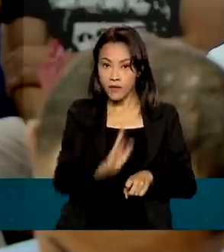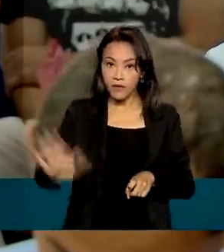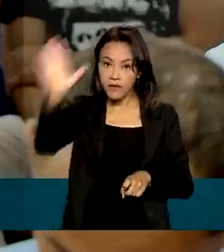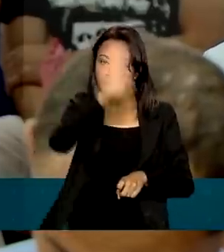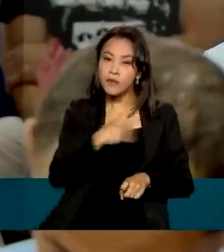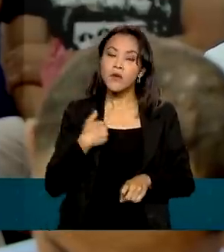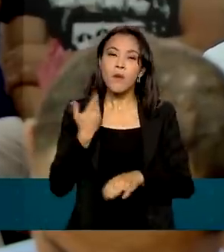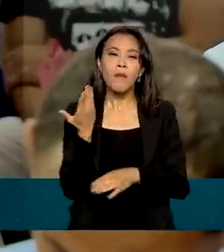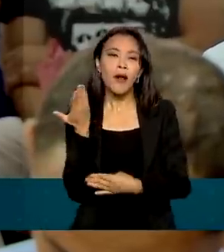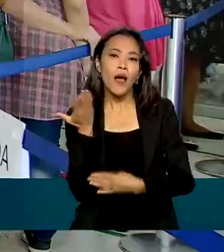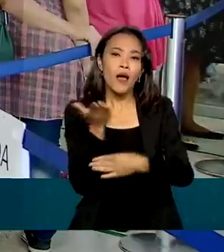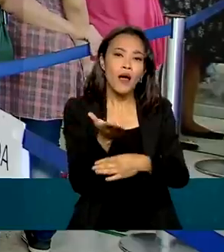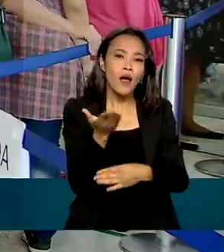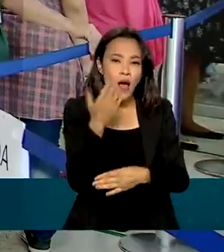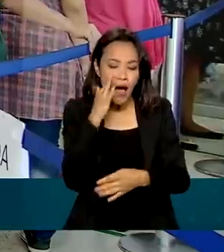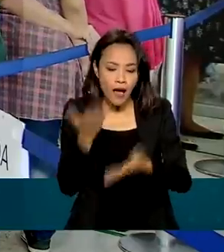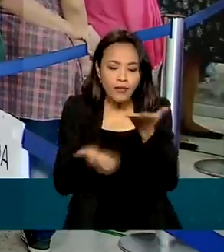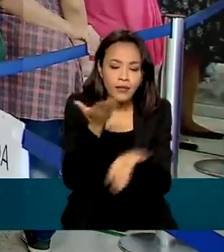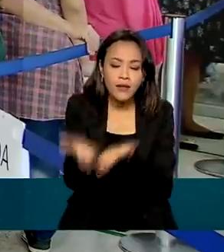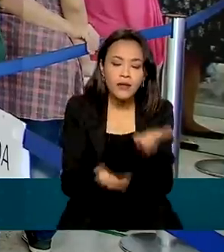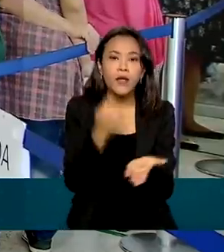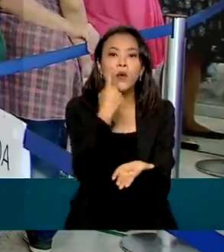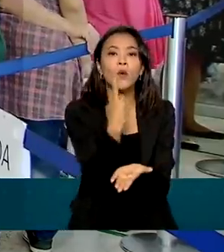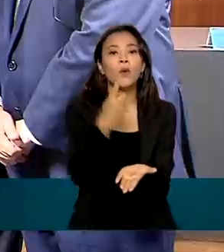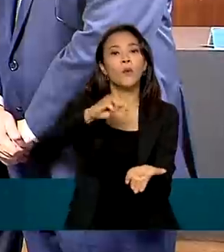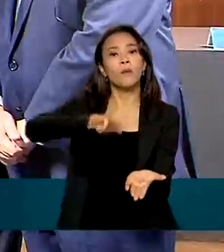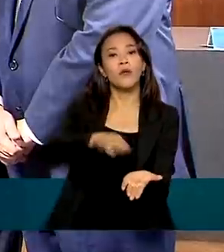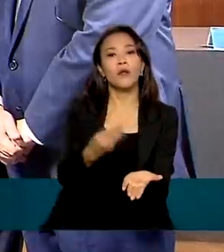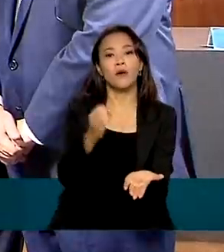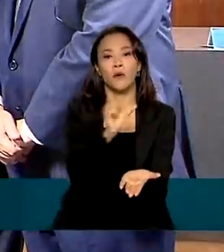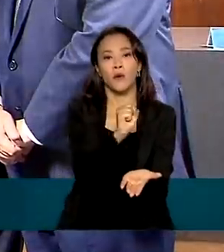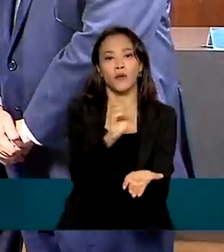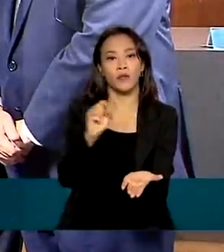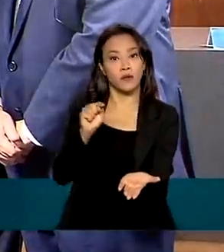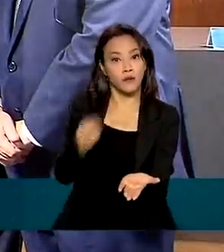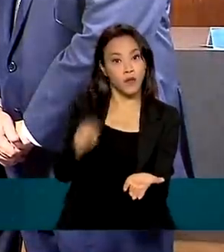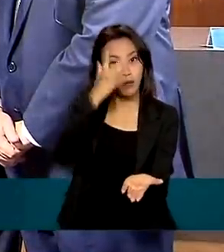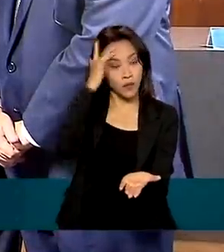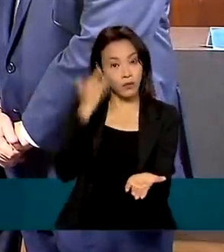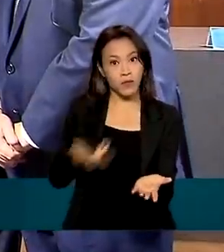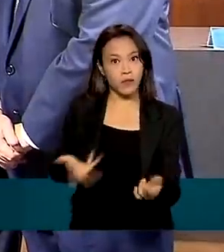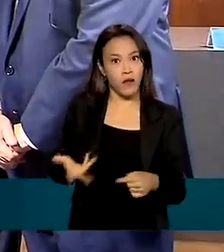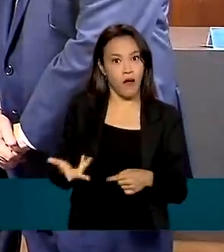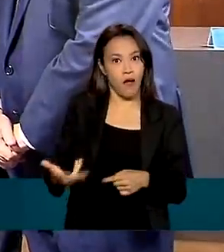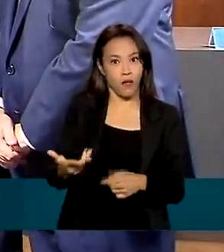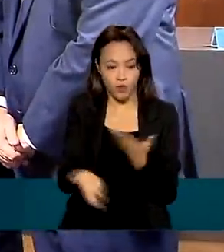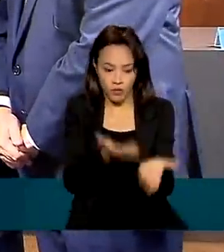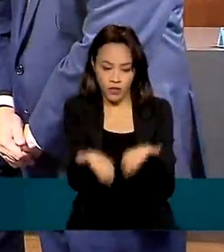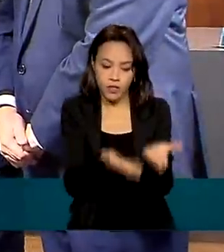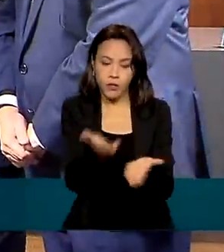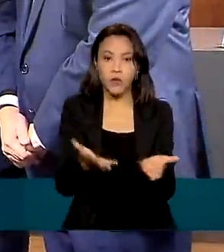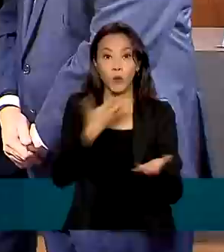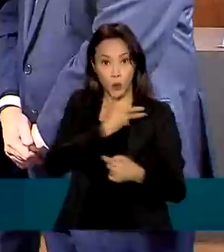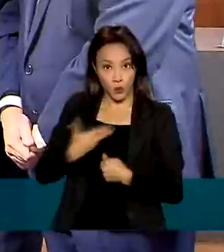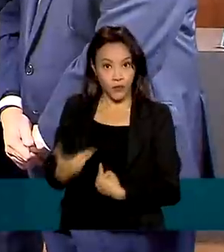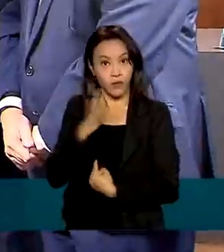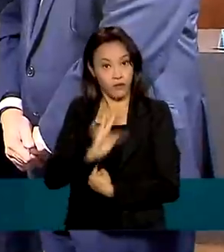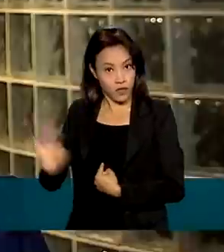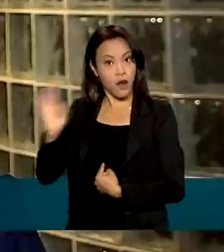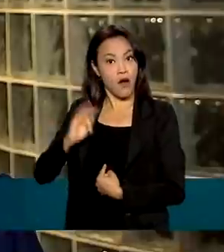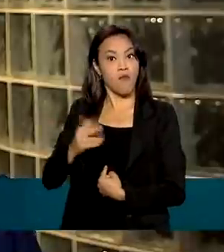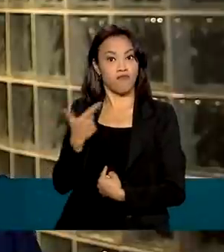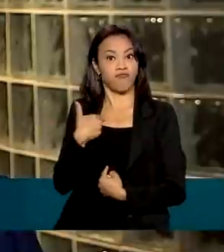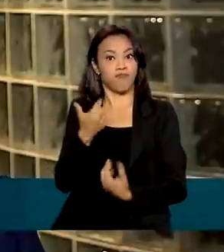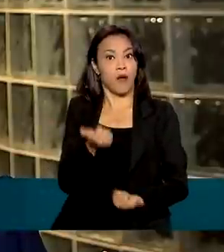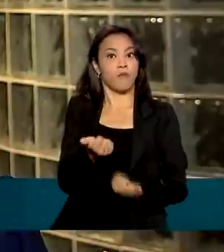atender cerca de 1 milhão e 800 mil pessoas. Para agilizar o atendimento, o governo federal apostou na tecnologia.